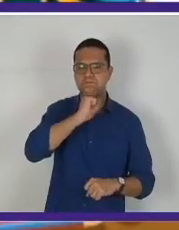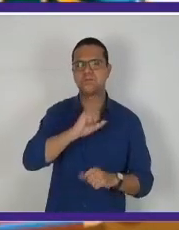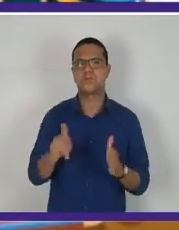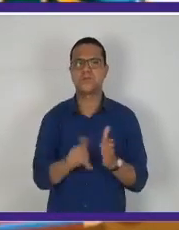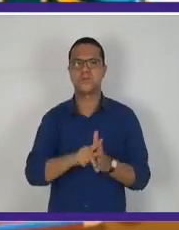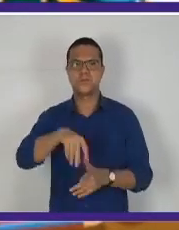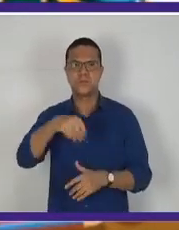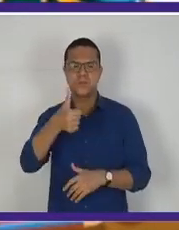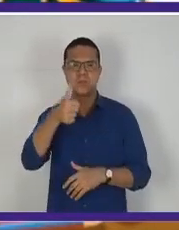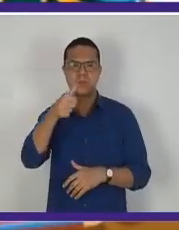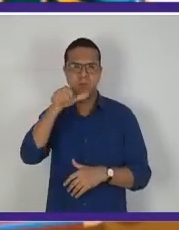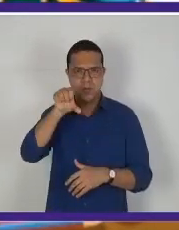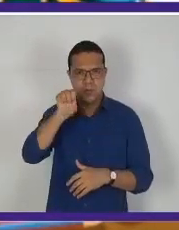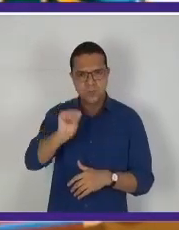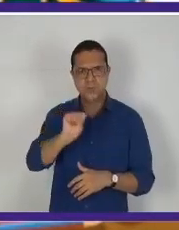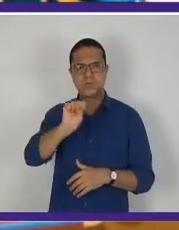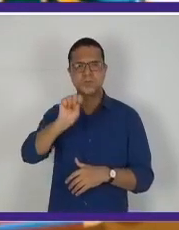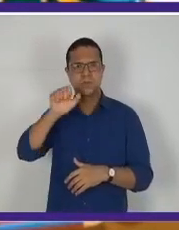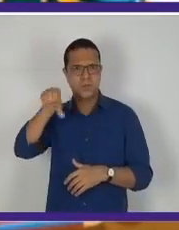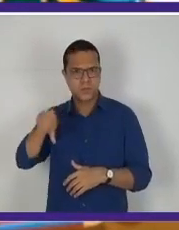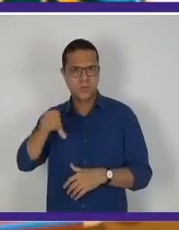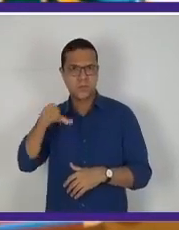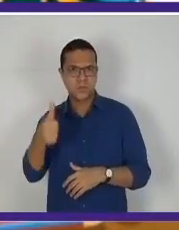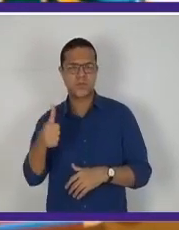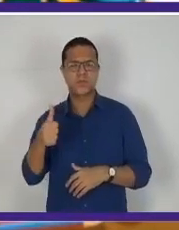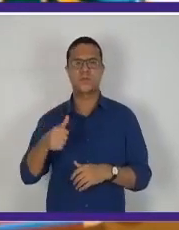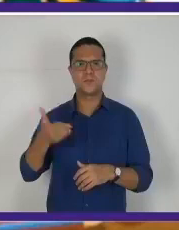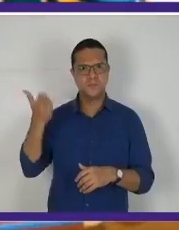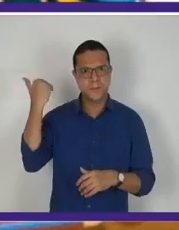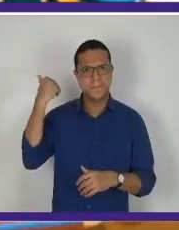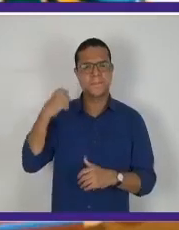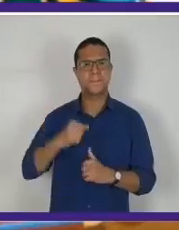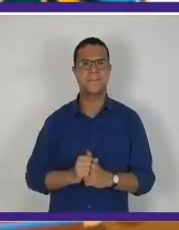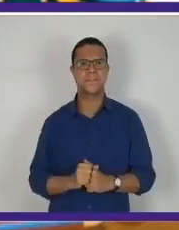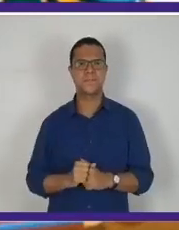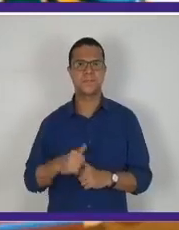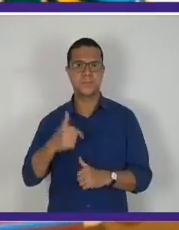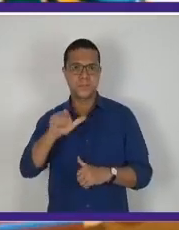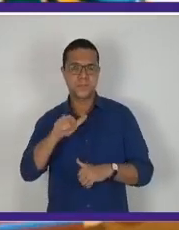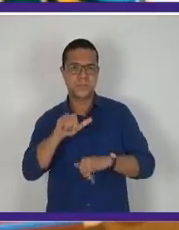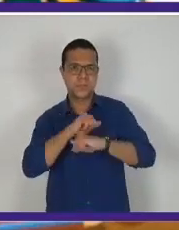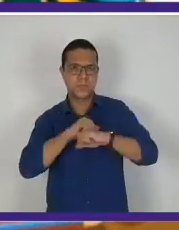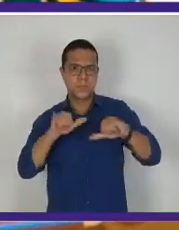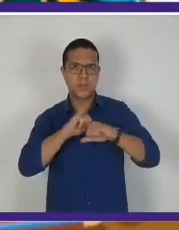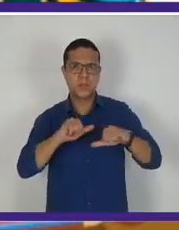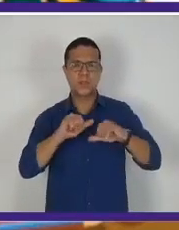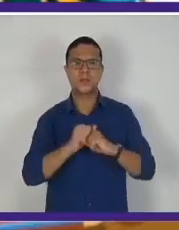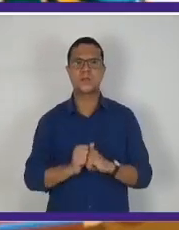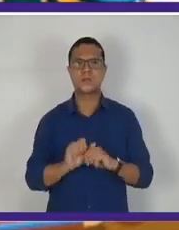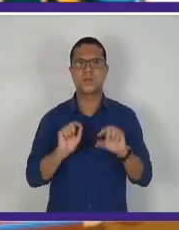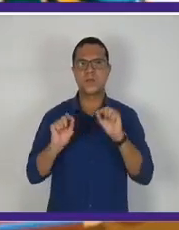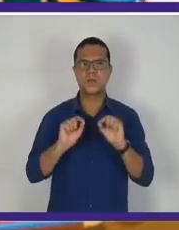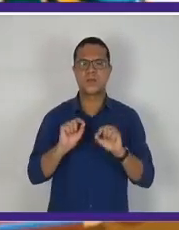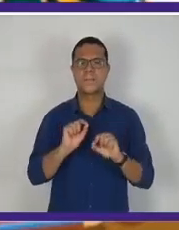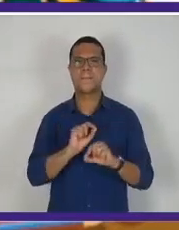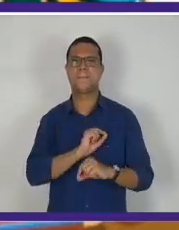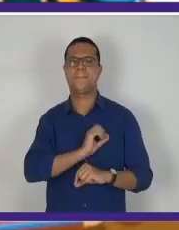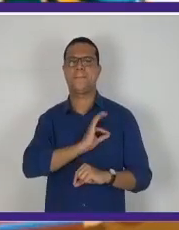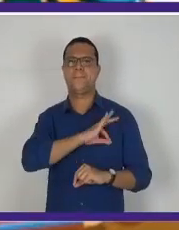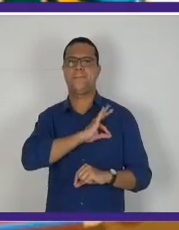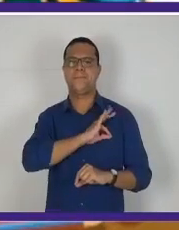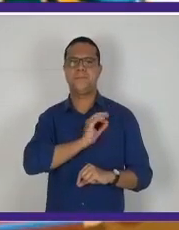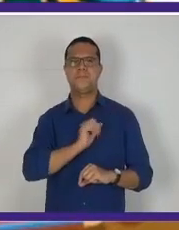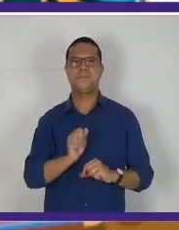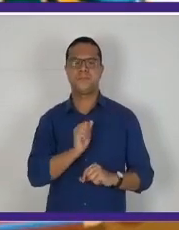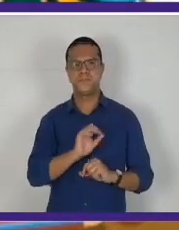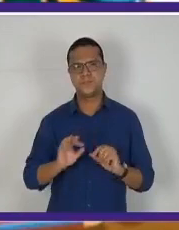1891. E a outra informação aqui na lâmina refere-se à questão do policiamento estadual